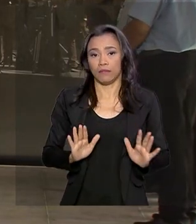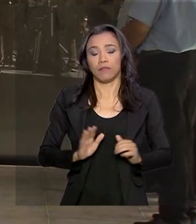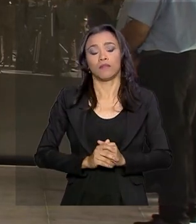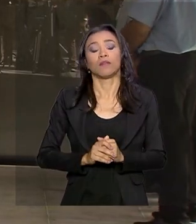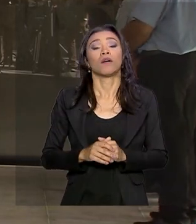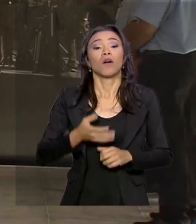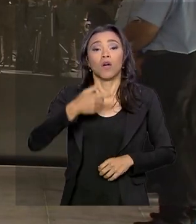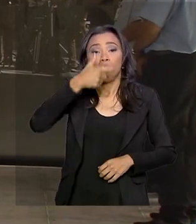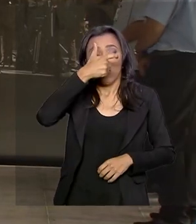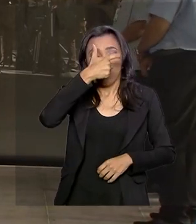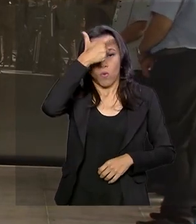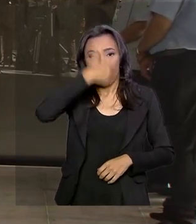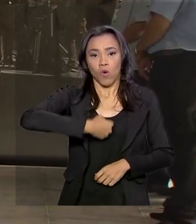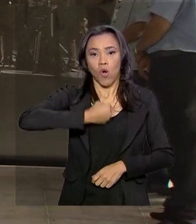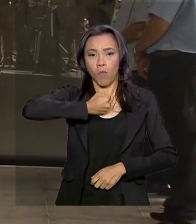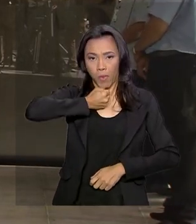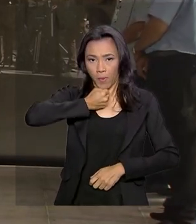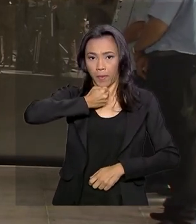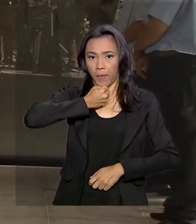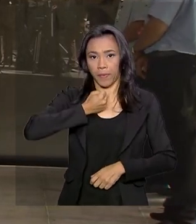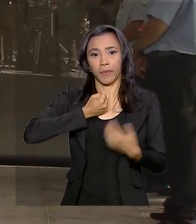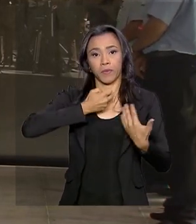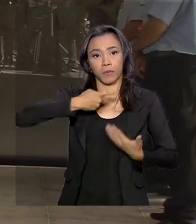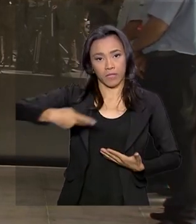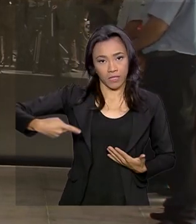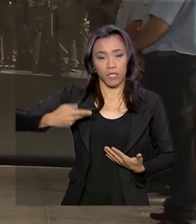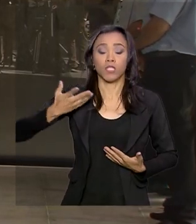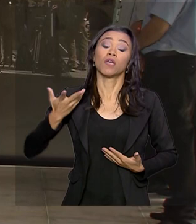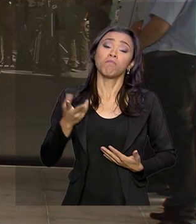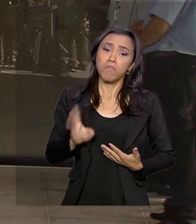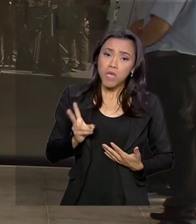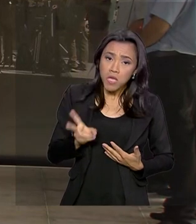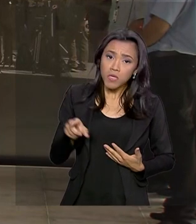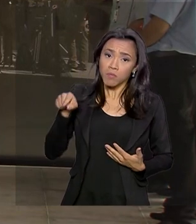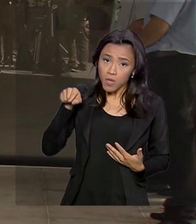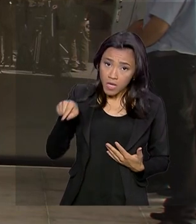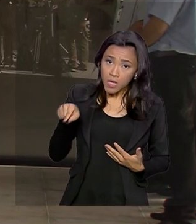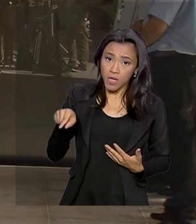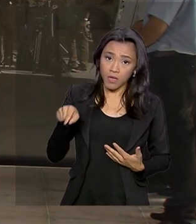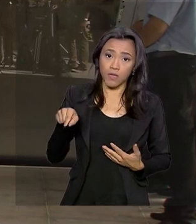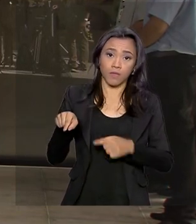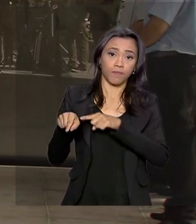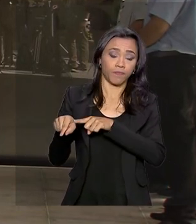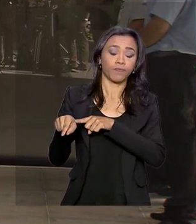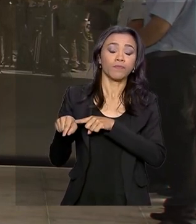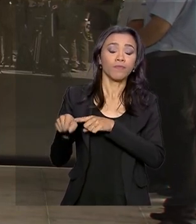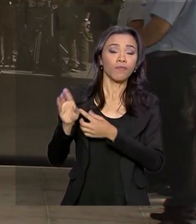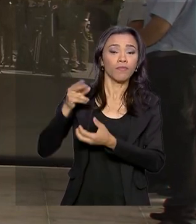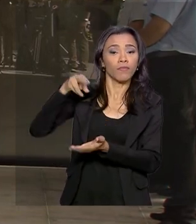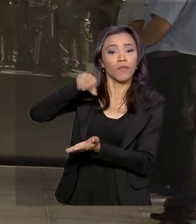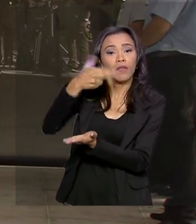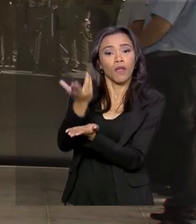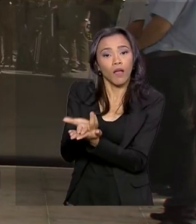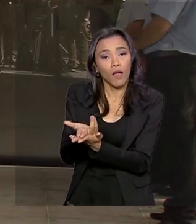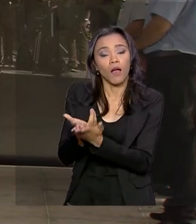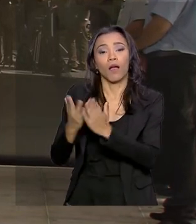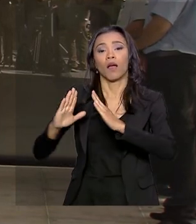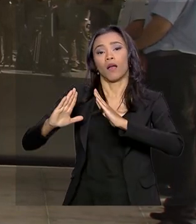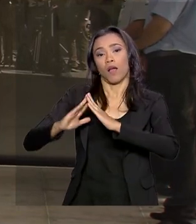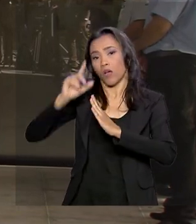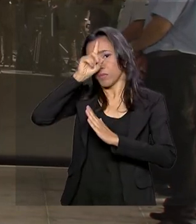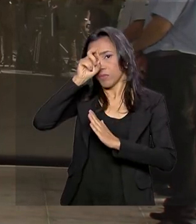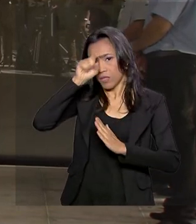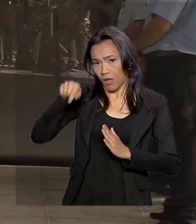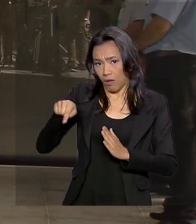presidência da república, mesmo internado, Jair Bolsonaro pode retomar a presidência, que foi passada até a próxima